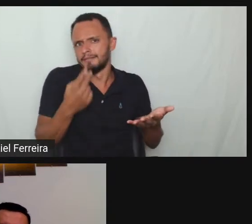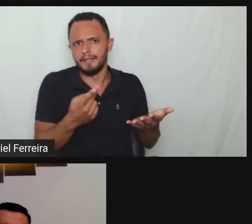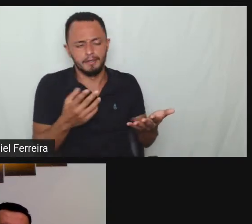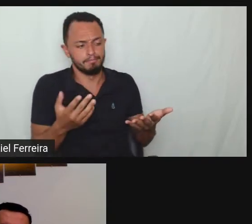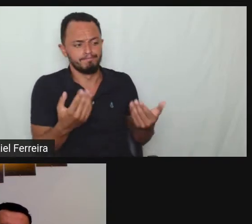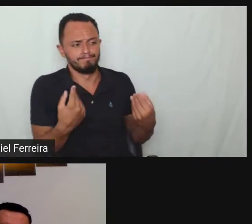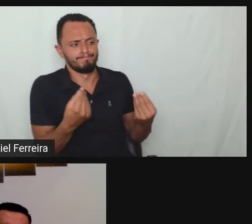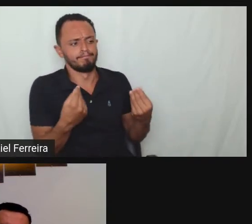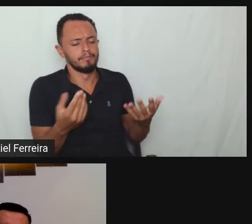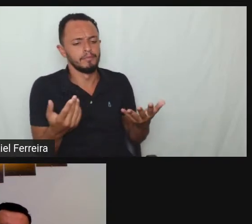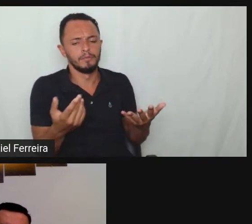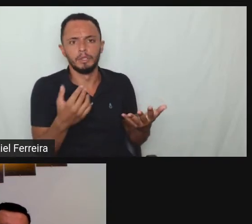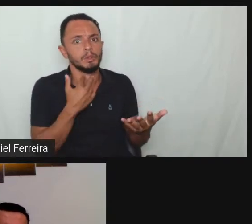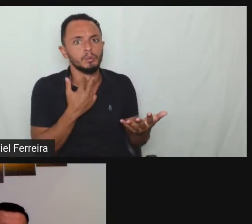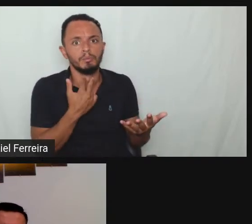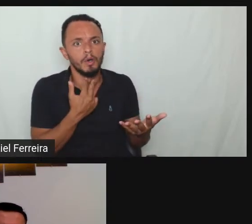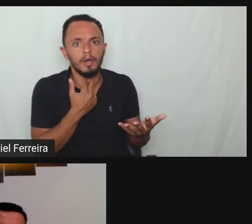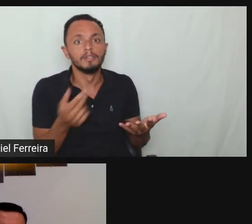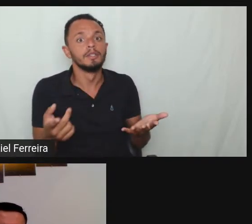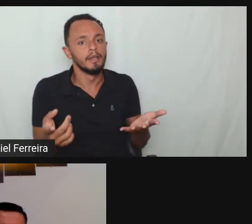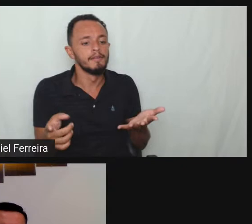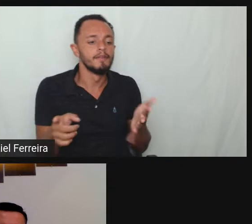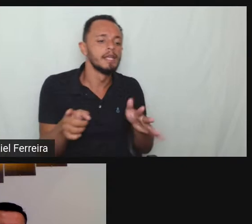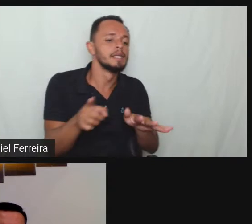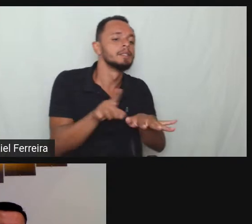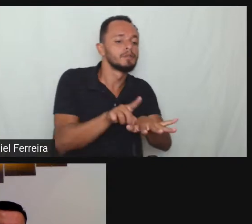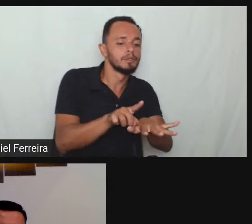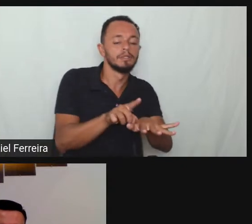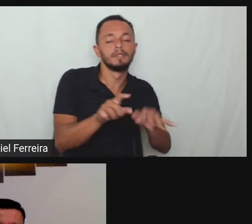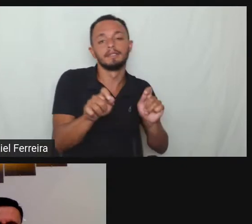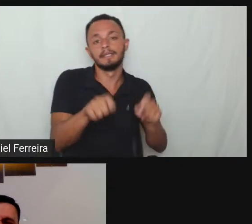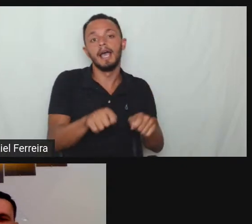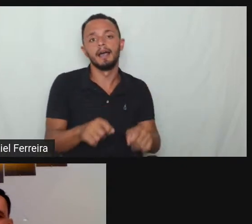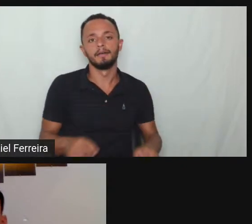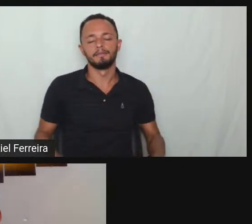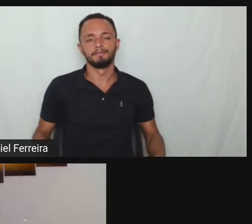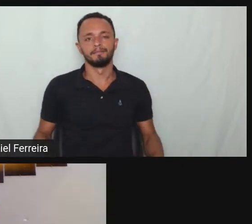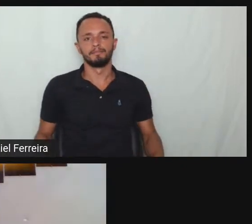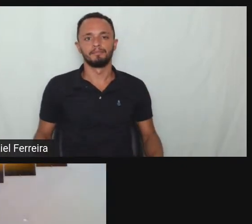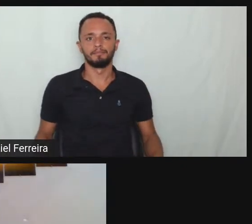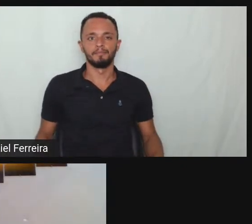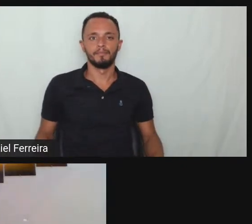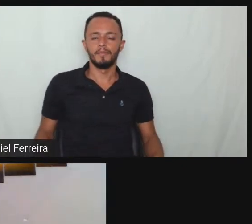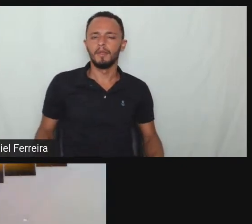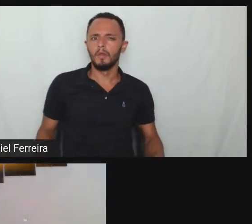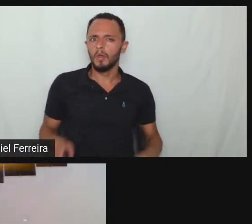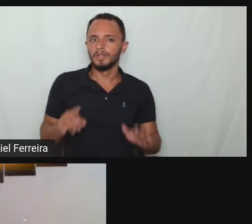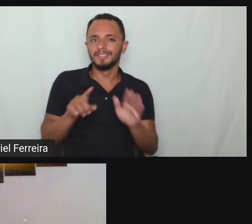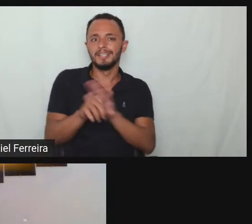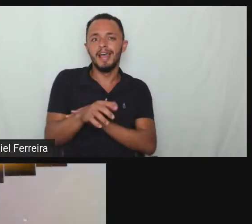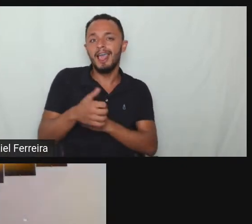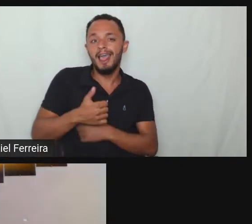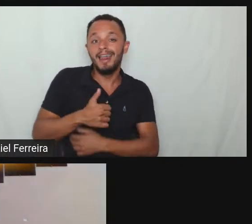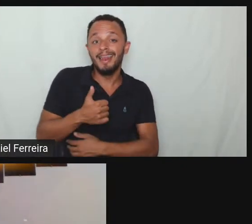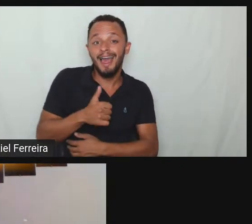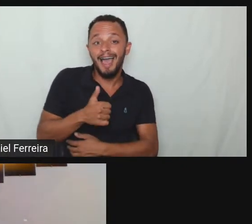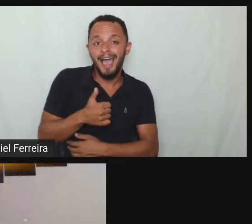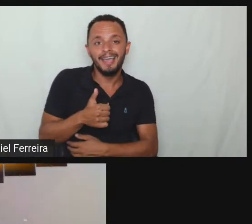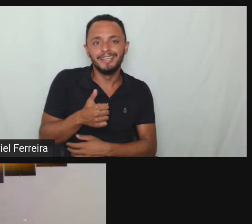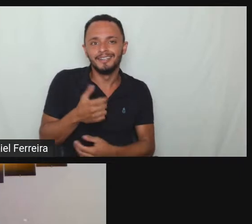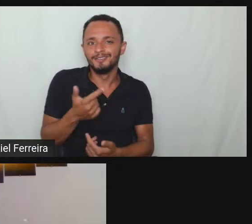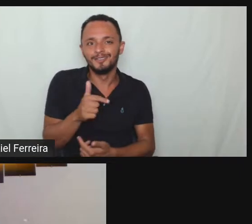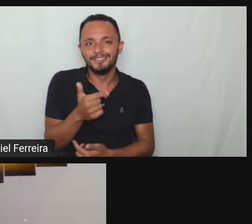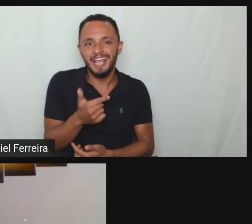empregado é isso aí vamos responder algumas perguntinhas que estão chegando aqui mas ó vocês não estão deixando o like não eu estou morrendo com vocês